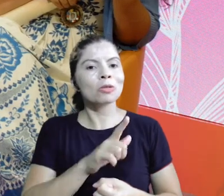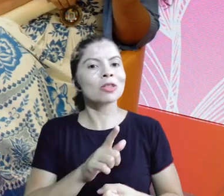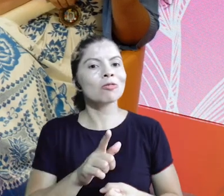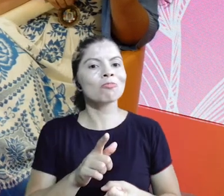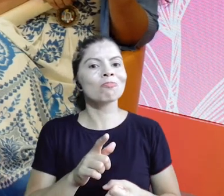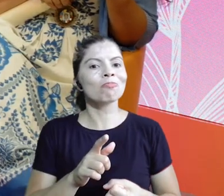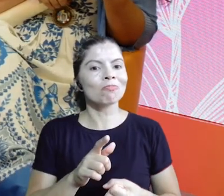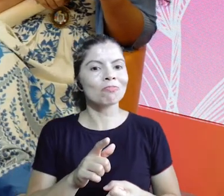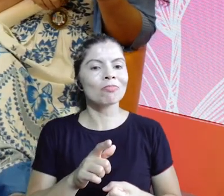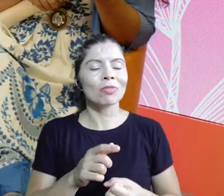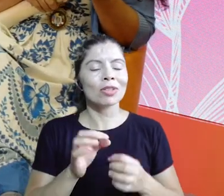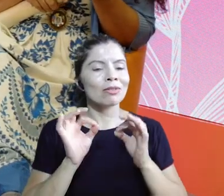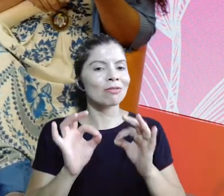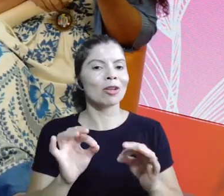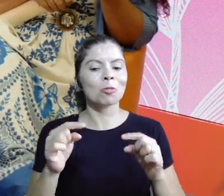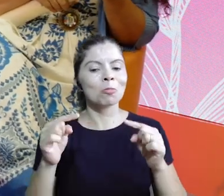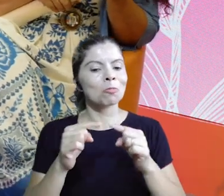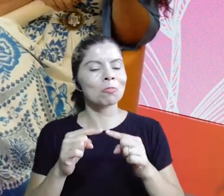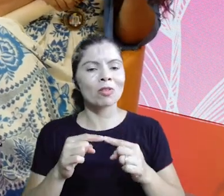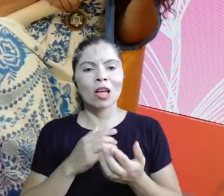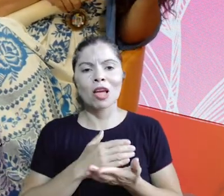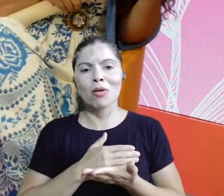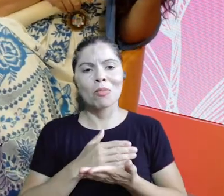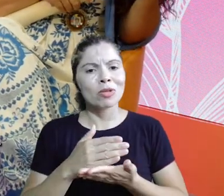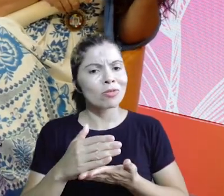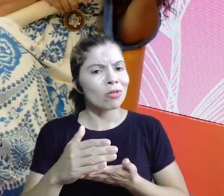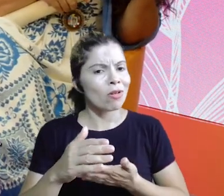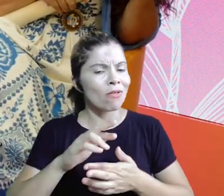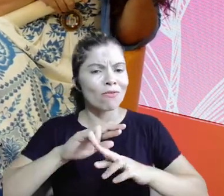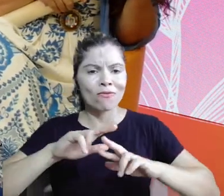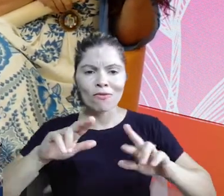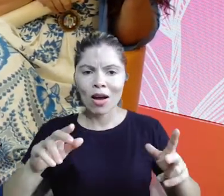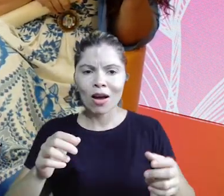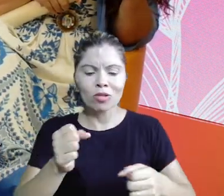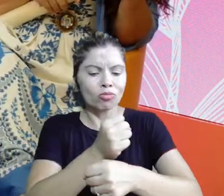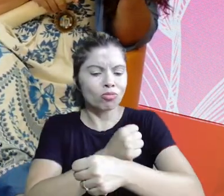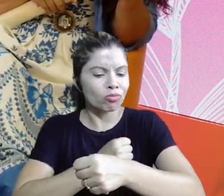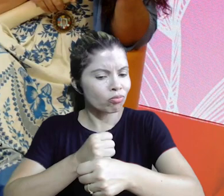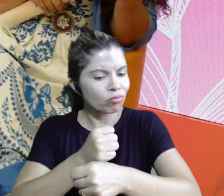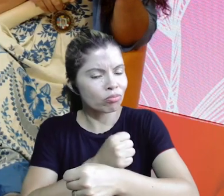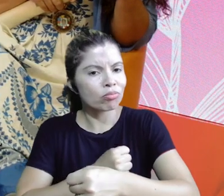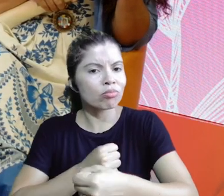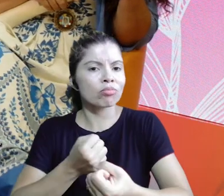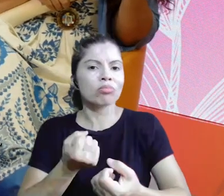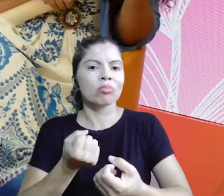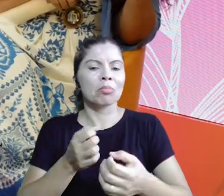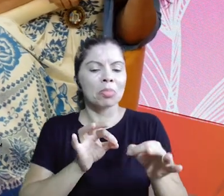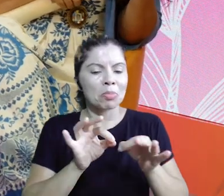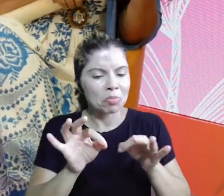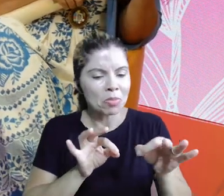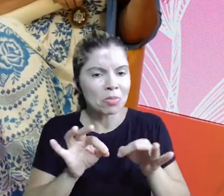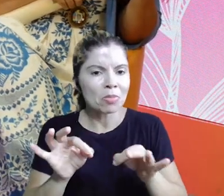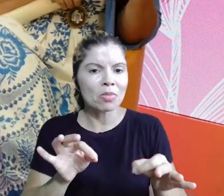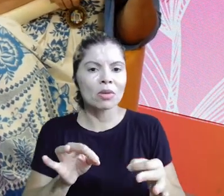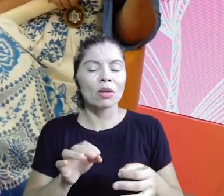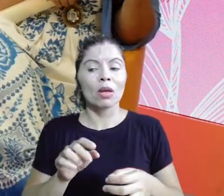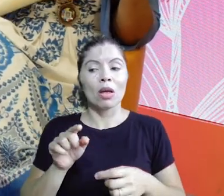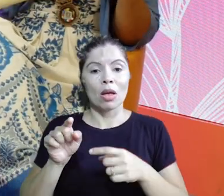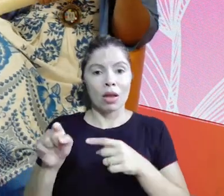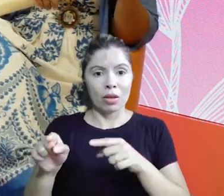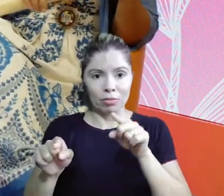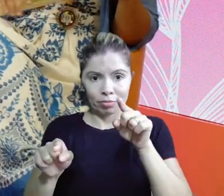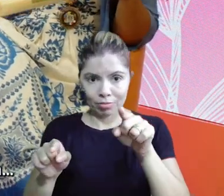e deu super certo, super certo, e aí a gente começou a desenvolver uma série de receitas, o palmito, ele,